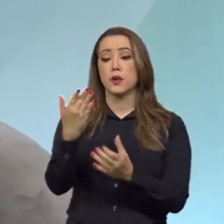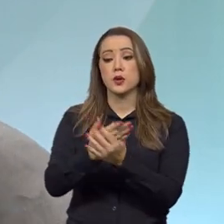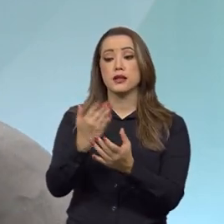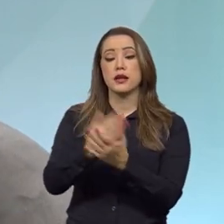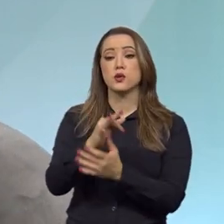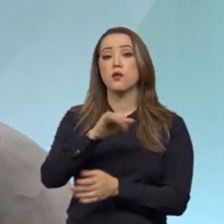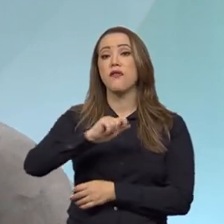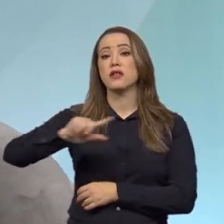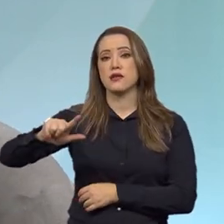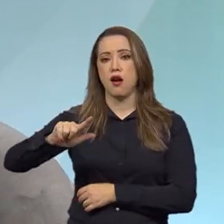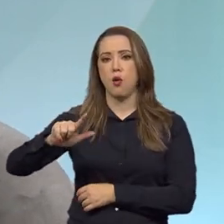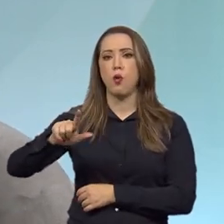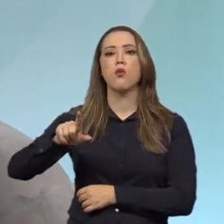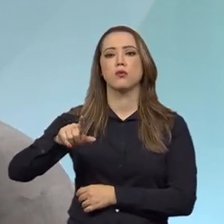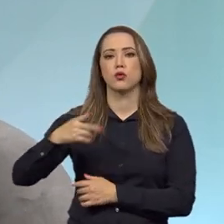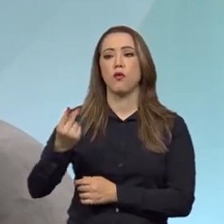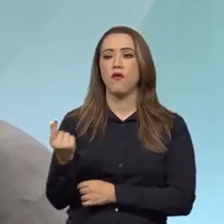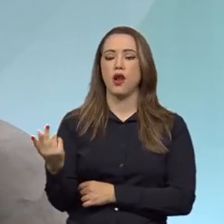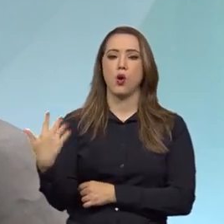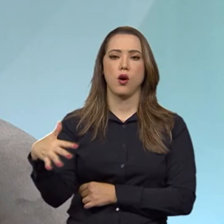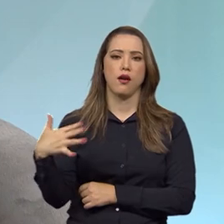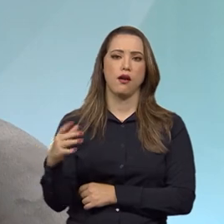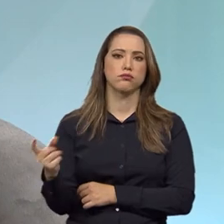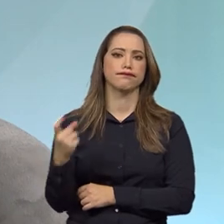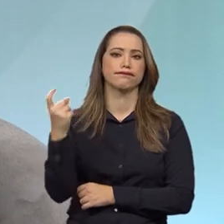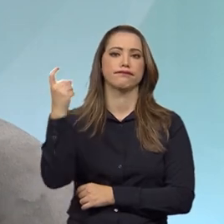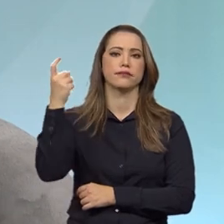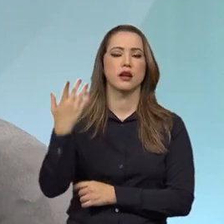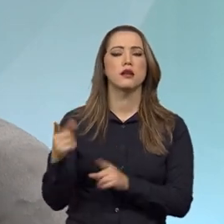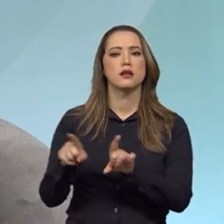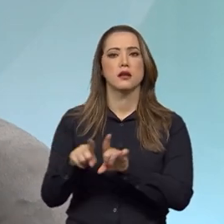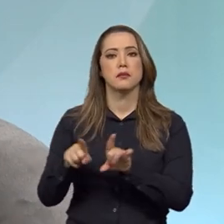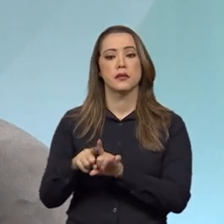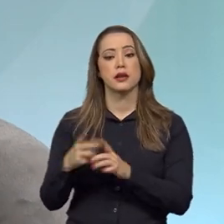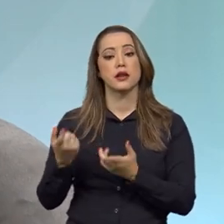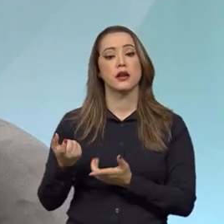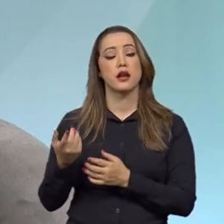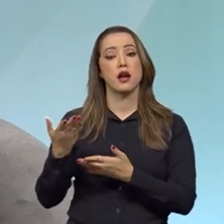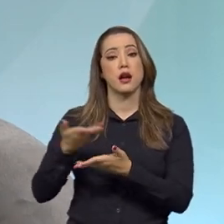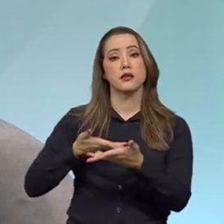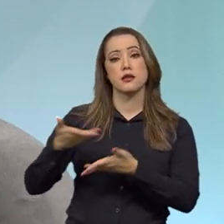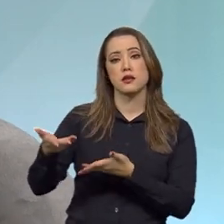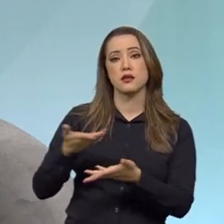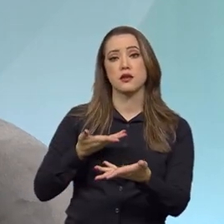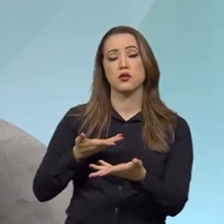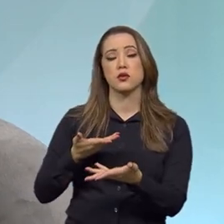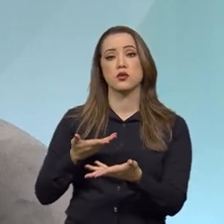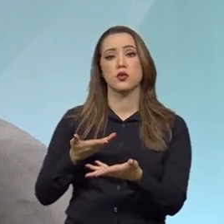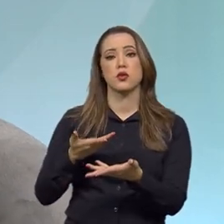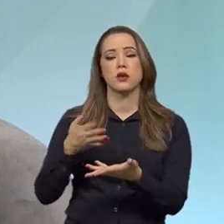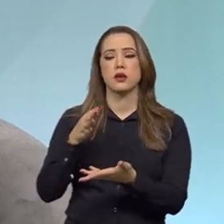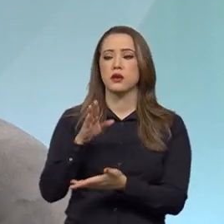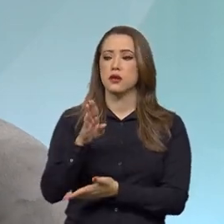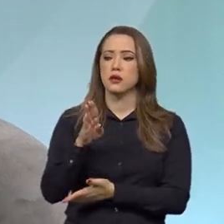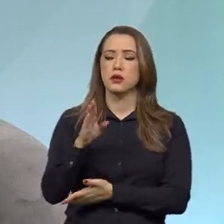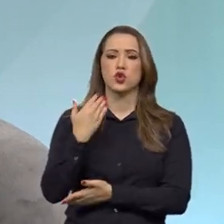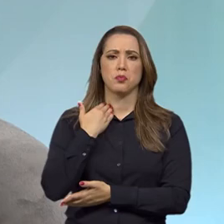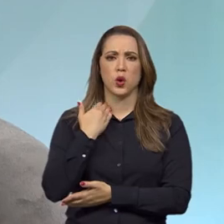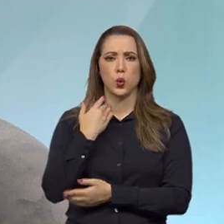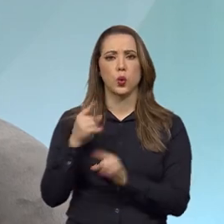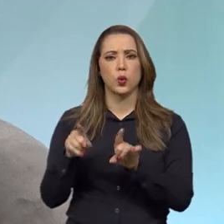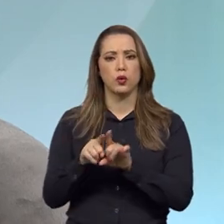uma atuação mais recente, as transações tributárias, que também, a exemplo das lenienses que inauguram uma fase